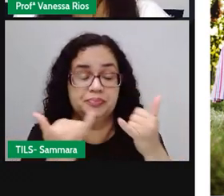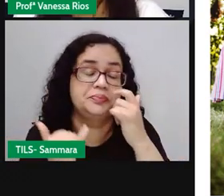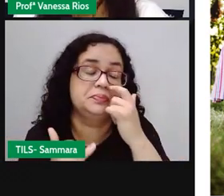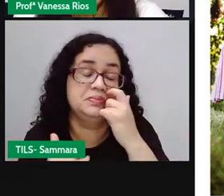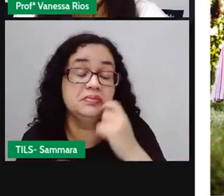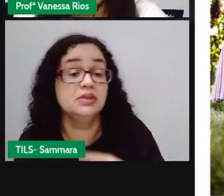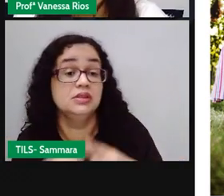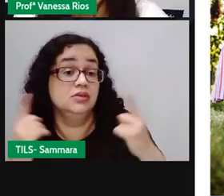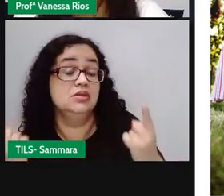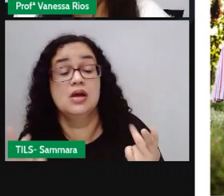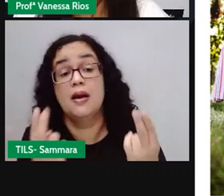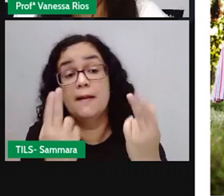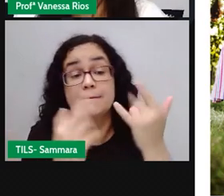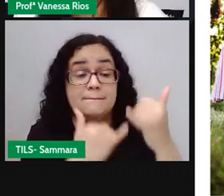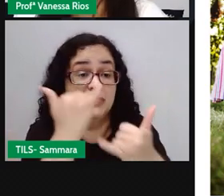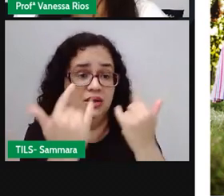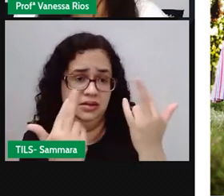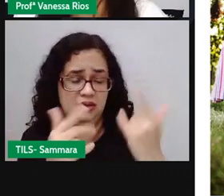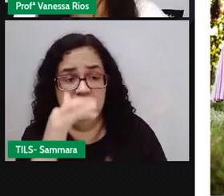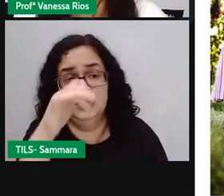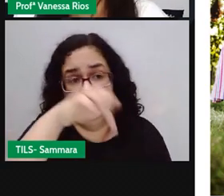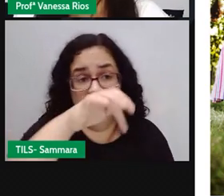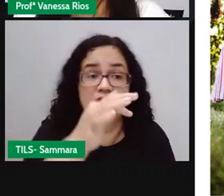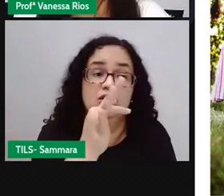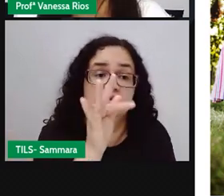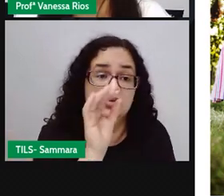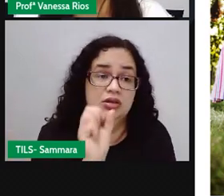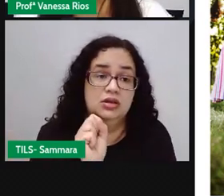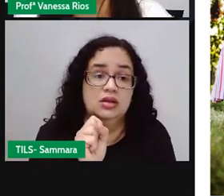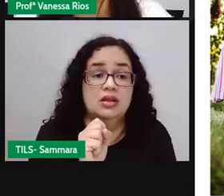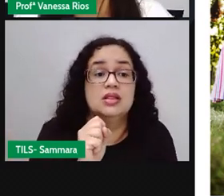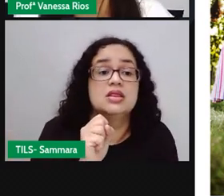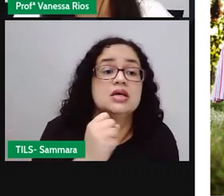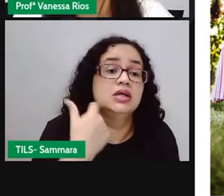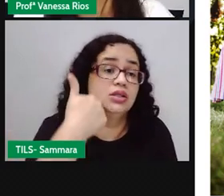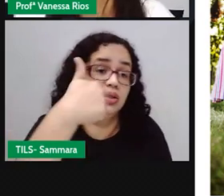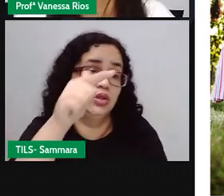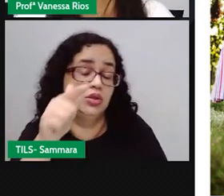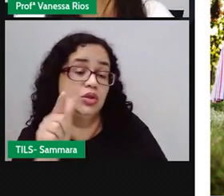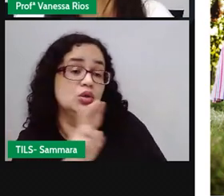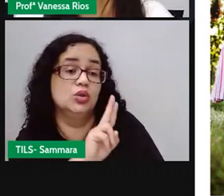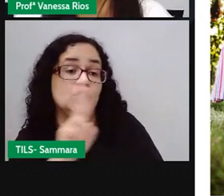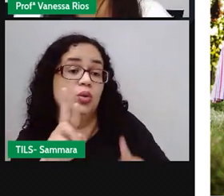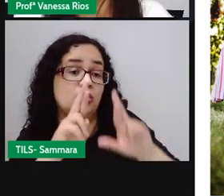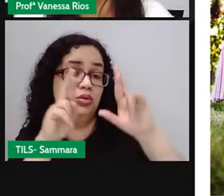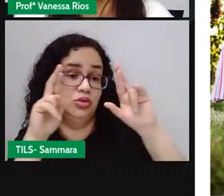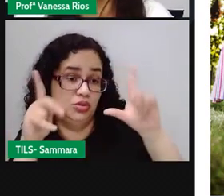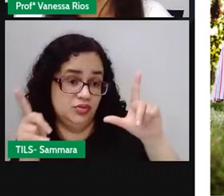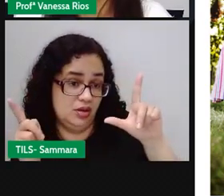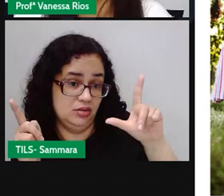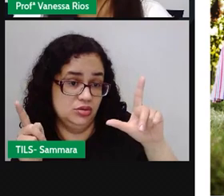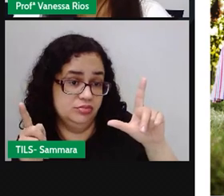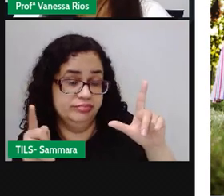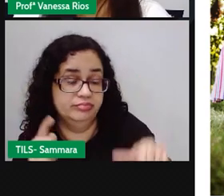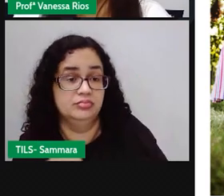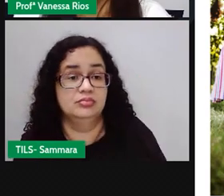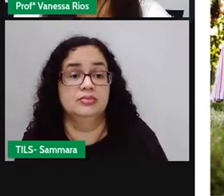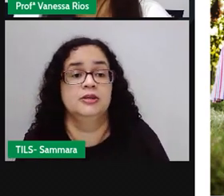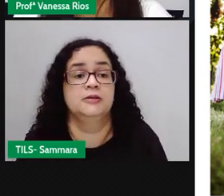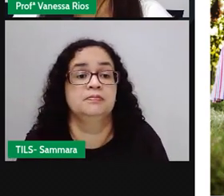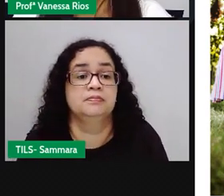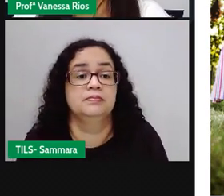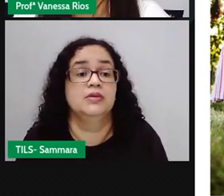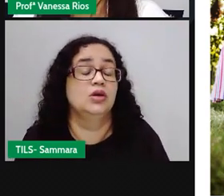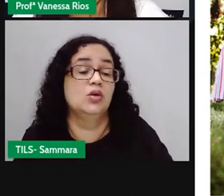a mesma brincadeira aqui em Feira de Santana já tem diferenças numa cidade vizinha. Ou em uma regra ou até no próprio